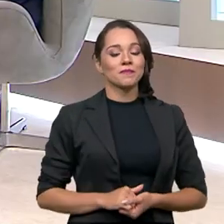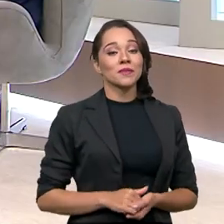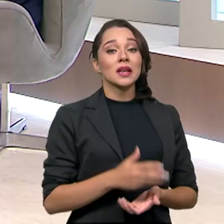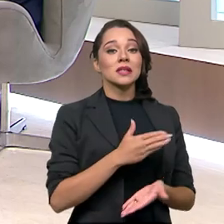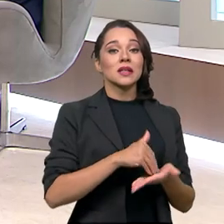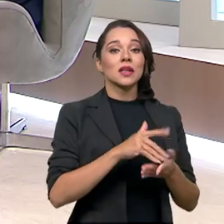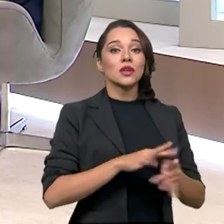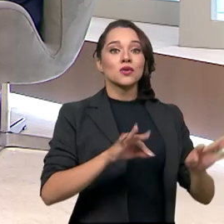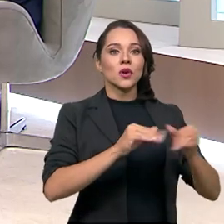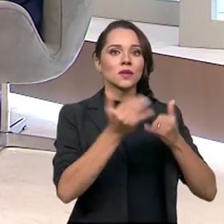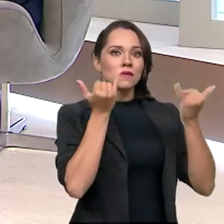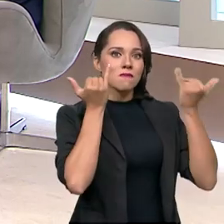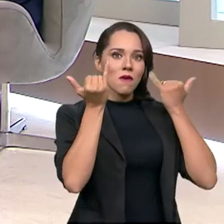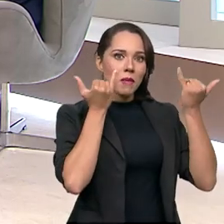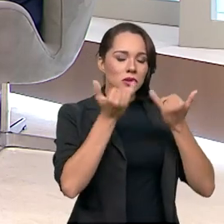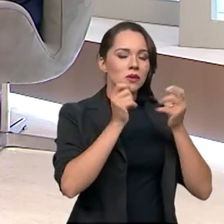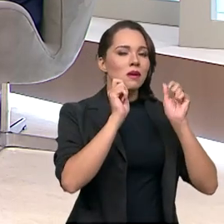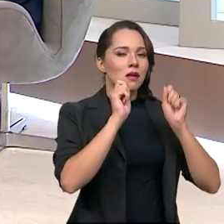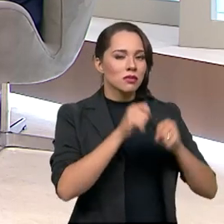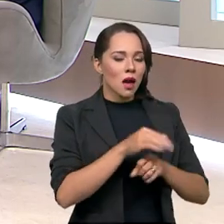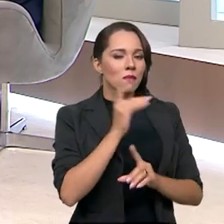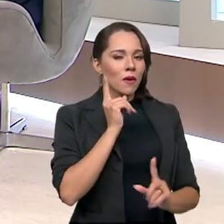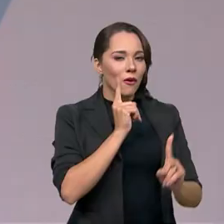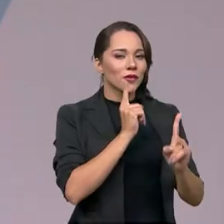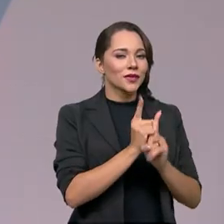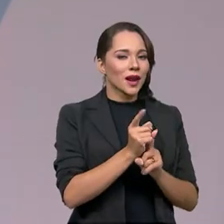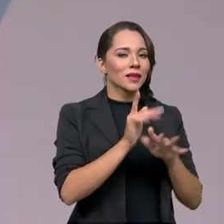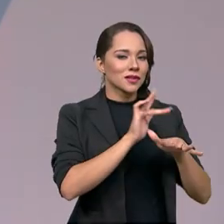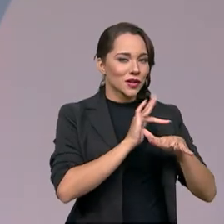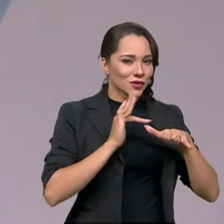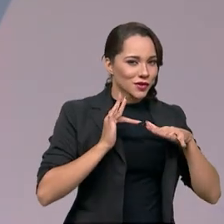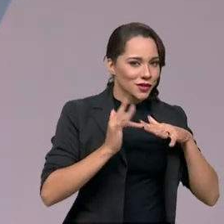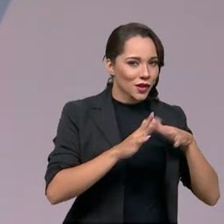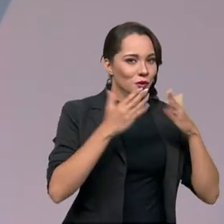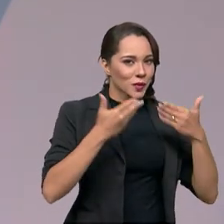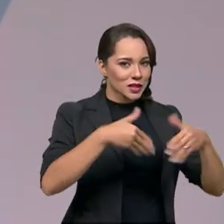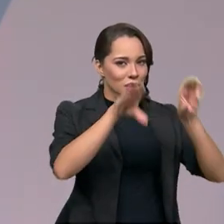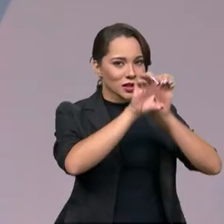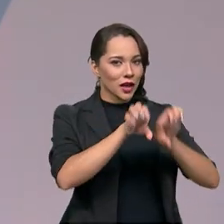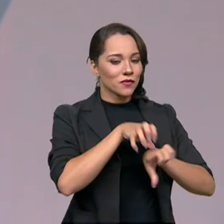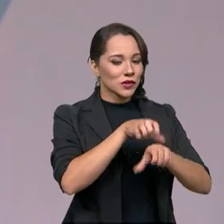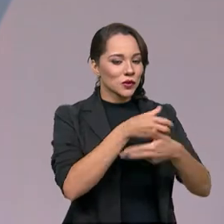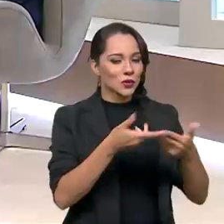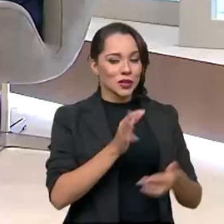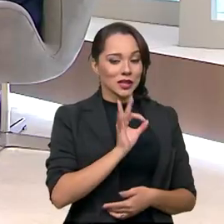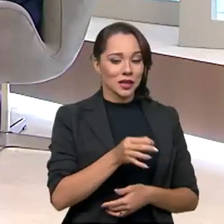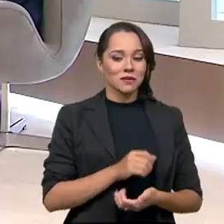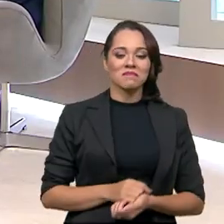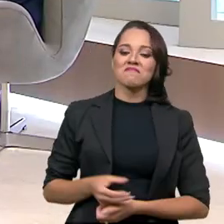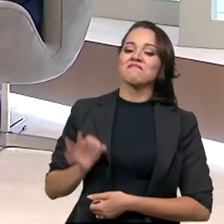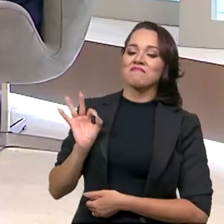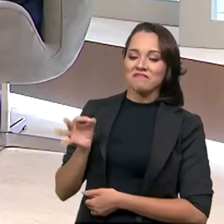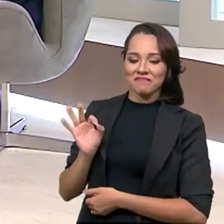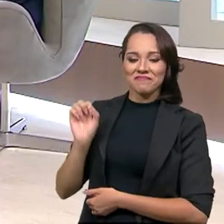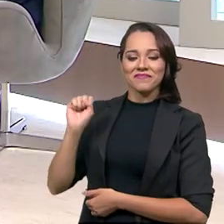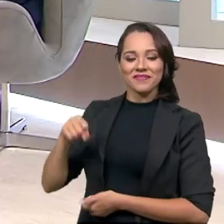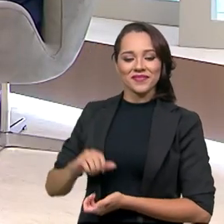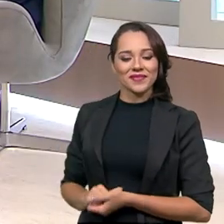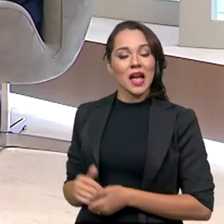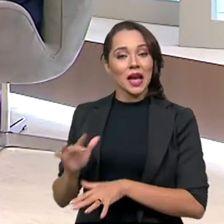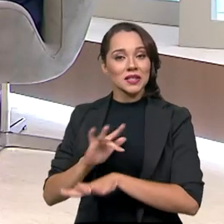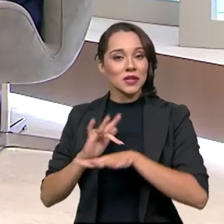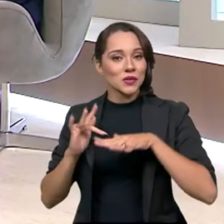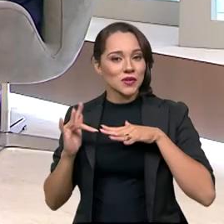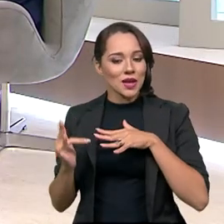Secretário, todas essas informações podem ser encontradas nas redes sociais do Ministério da Infraestrutura? Com certeza, né? As redes